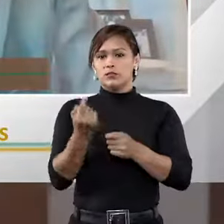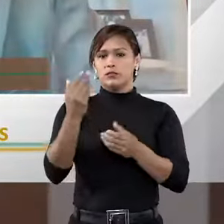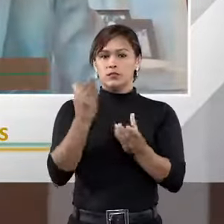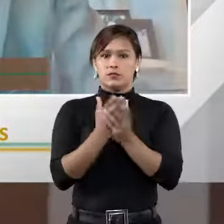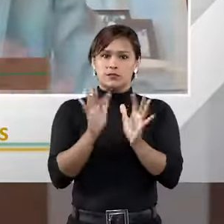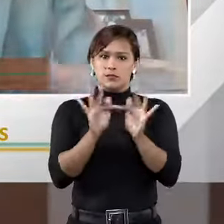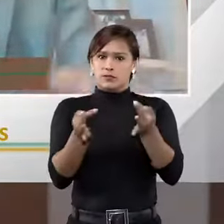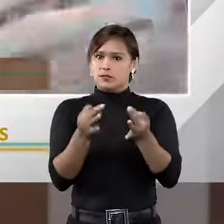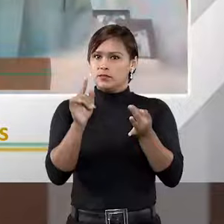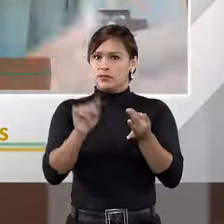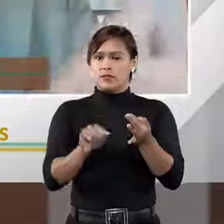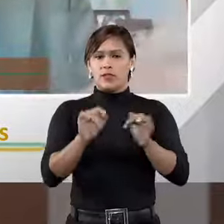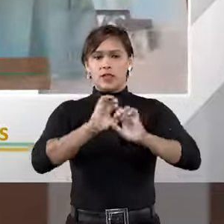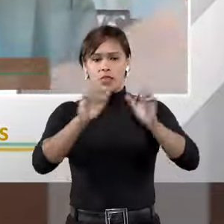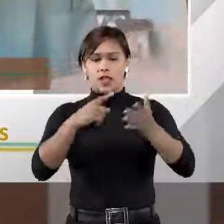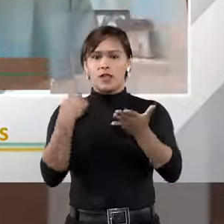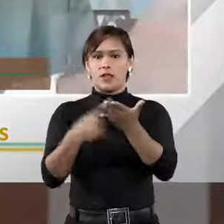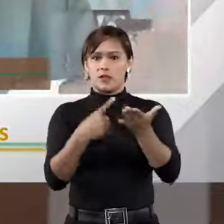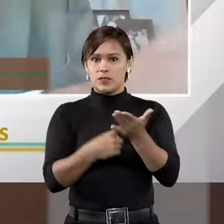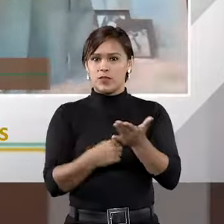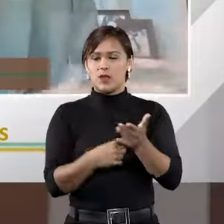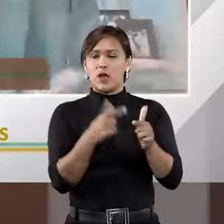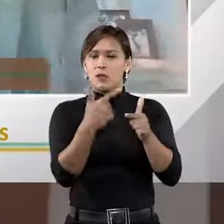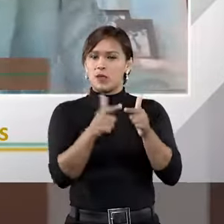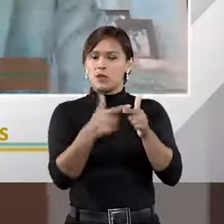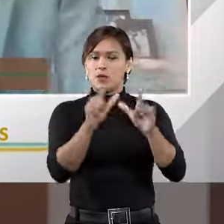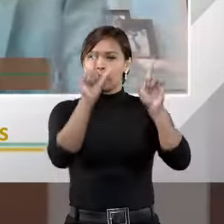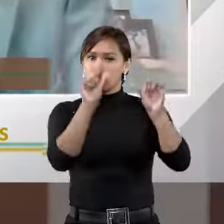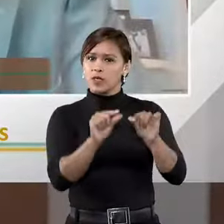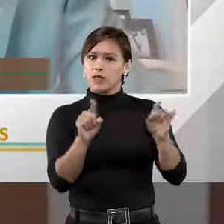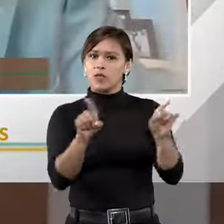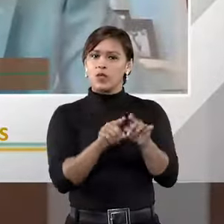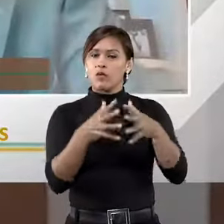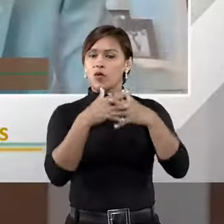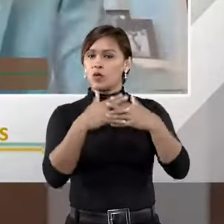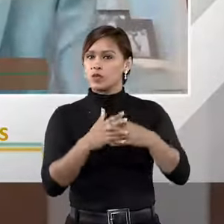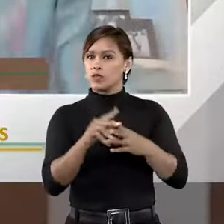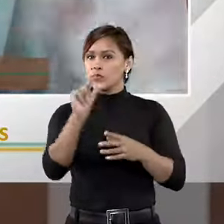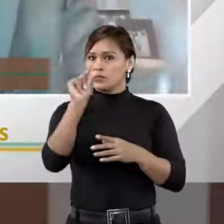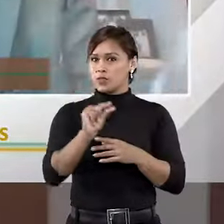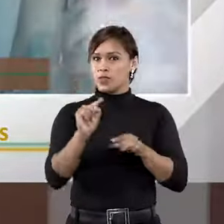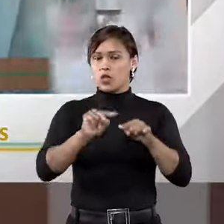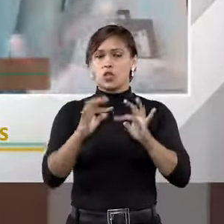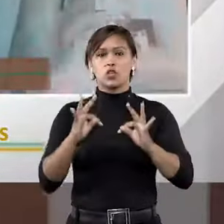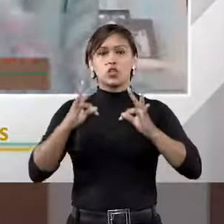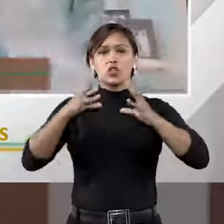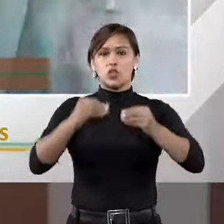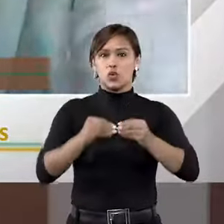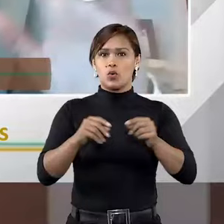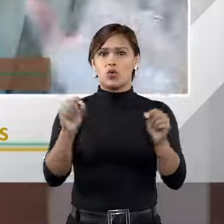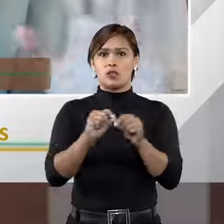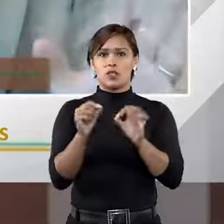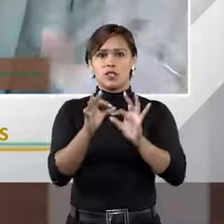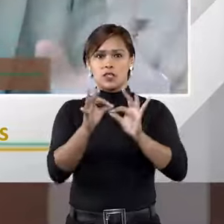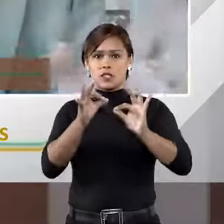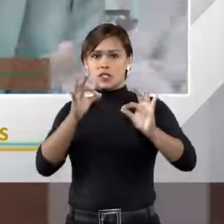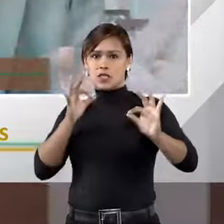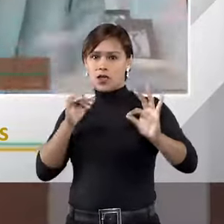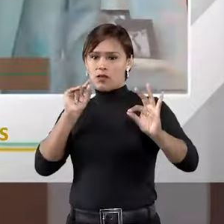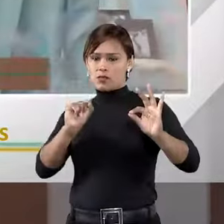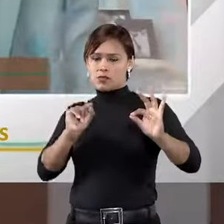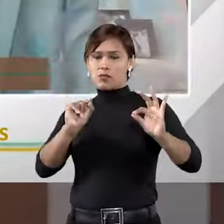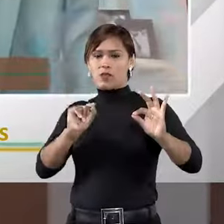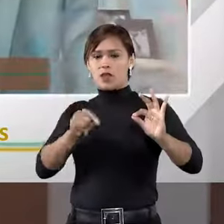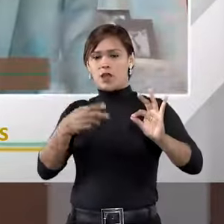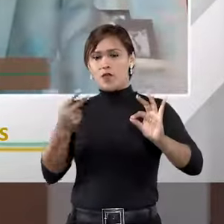simplificado. Claro que ela é aplicável a litígios de menor dimensão, também a menor complexidade. Então, tudo isso faz com que essa distância de custo, eu